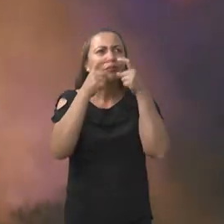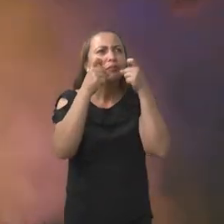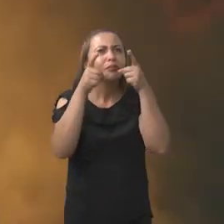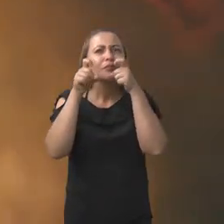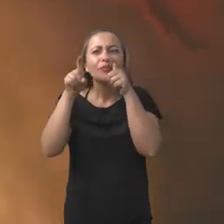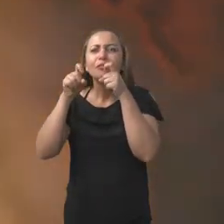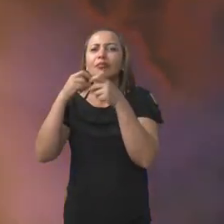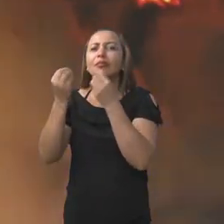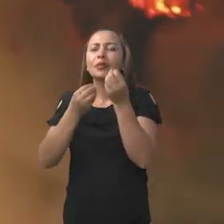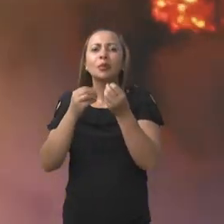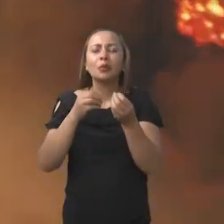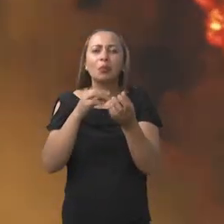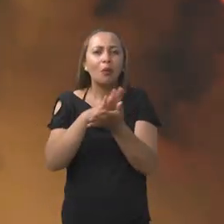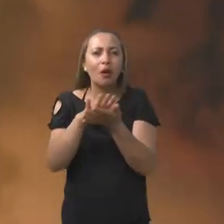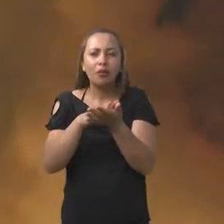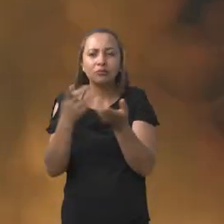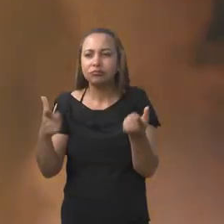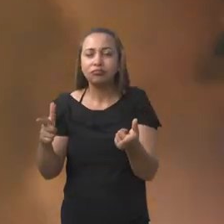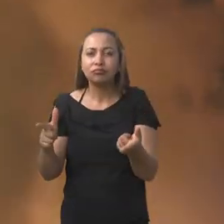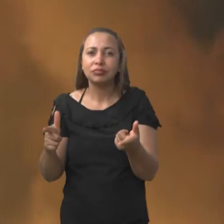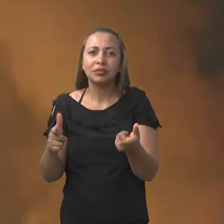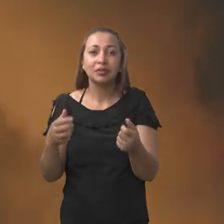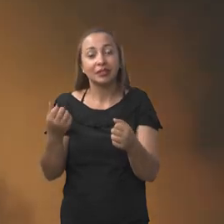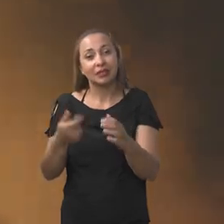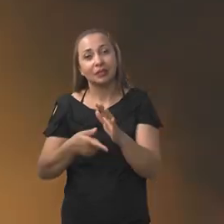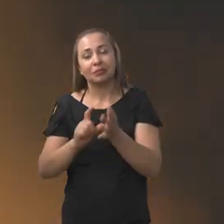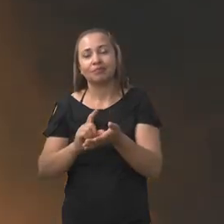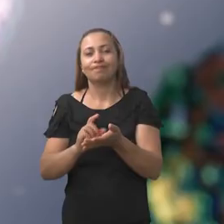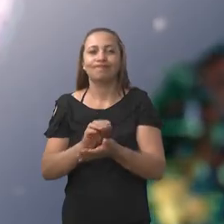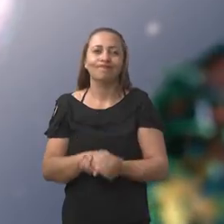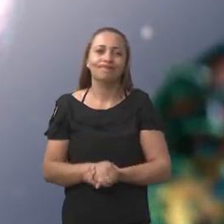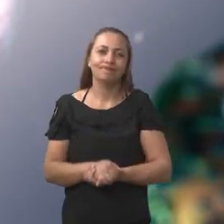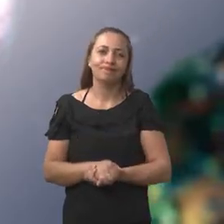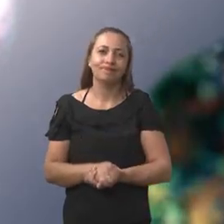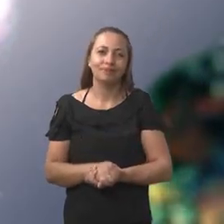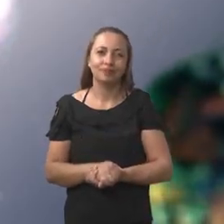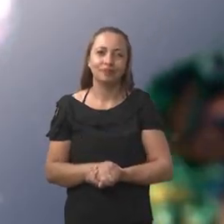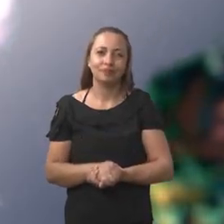elétricos. Tudo isso é detectado de forma rápida, precoce, por meio do olfato.